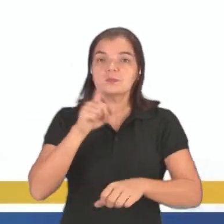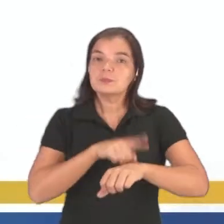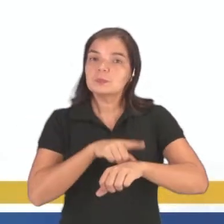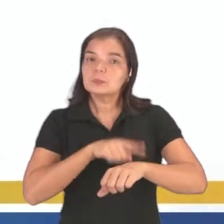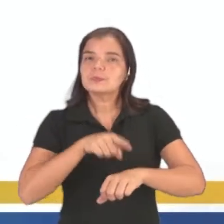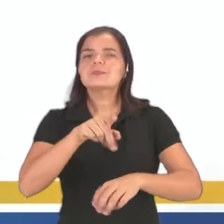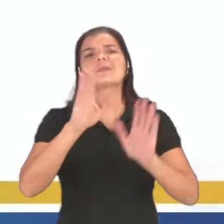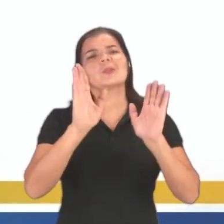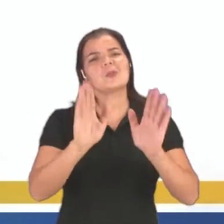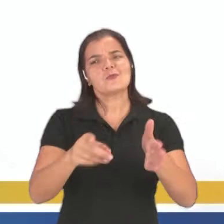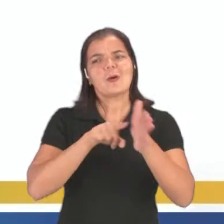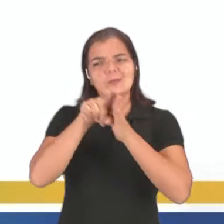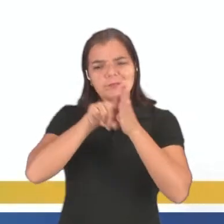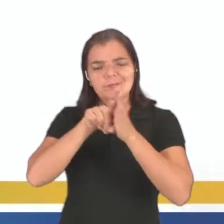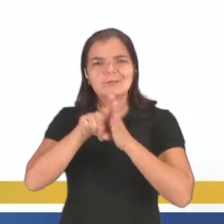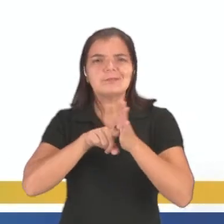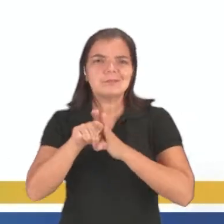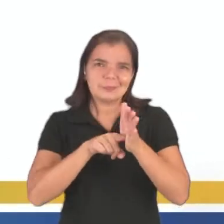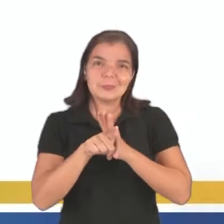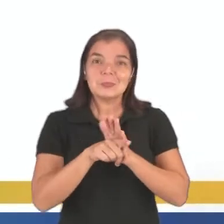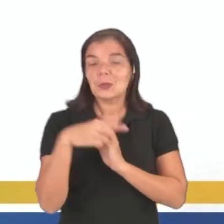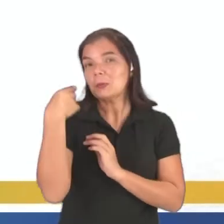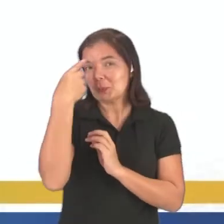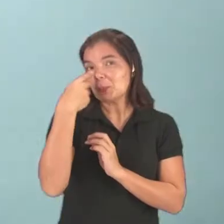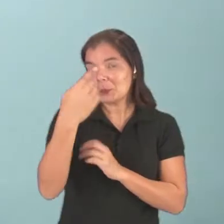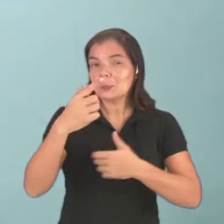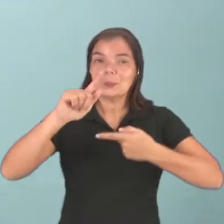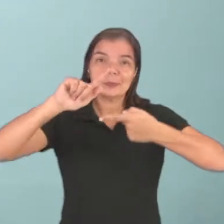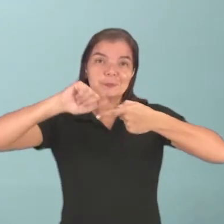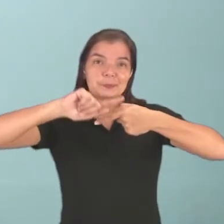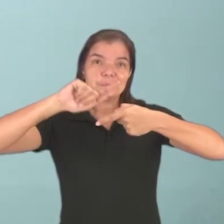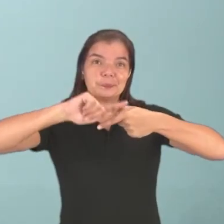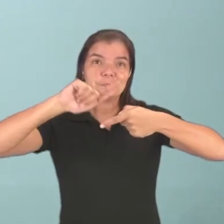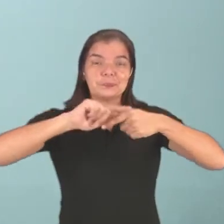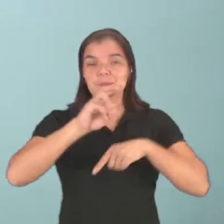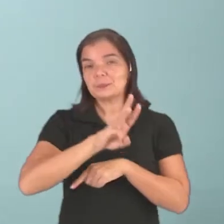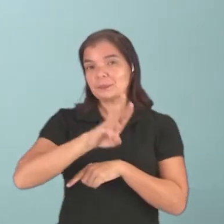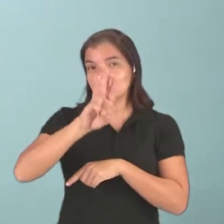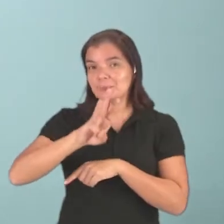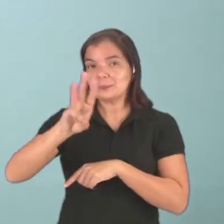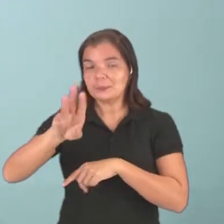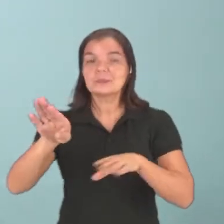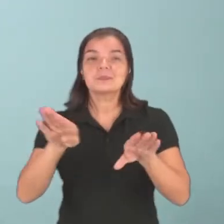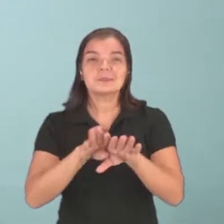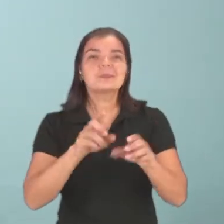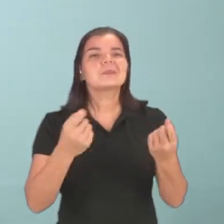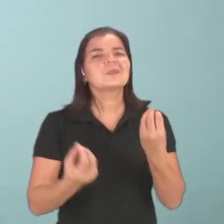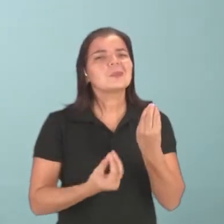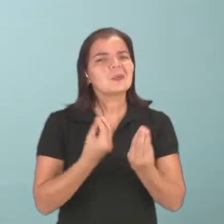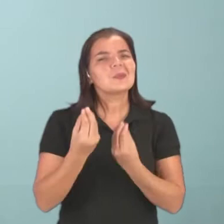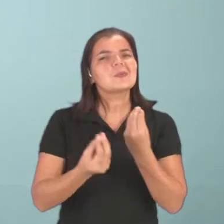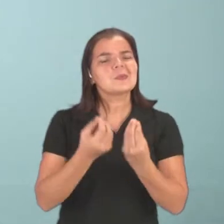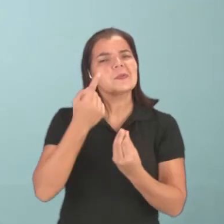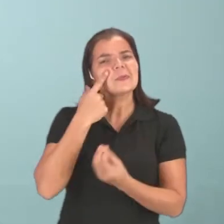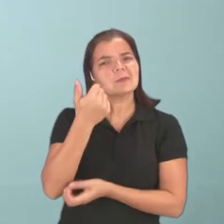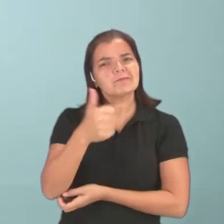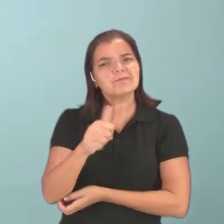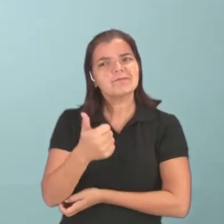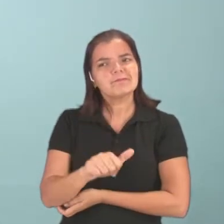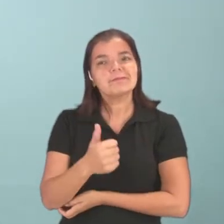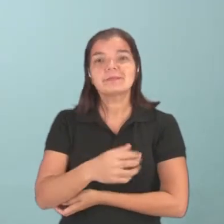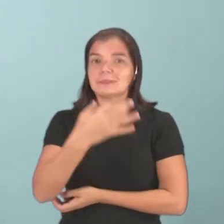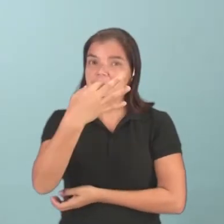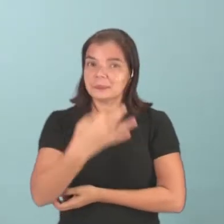momento você já fez uma pesquisa em espanhol, no Google, na Wikipedia, onde seja, e é isso que nós vamos estar verificando,